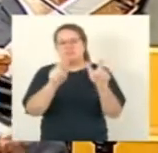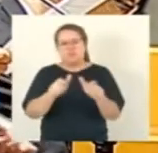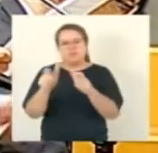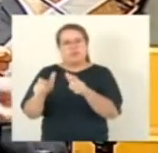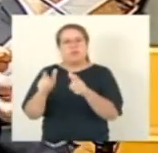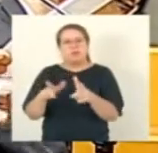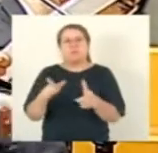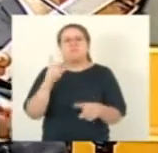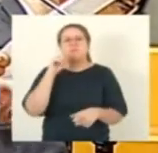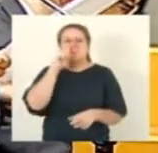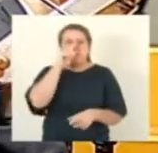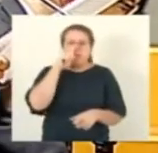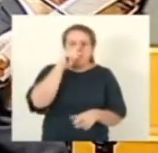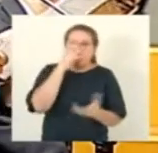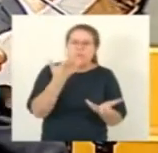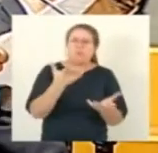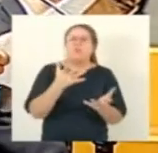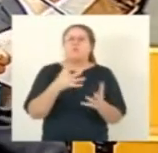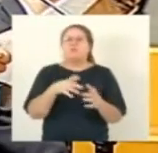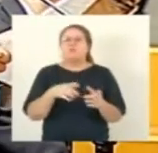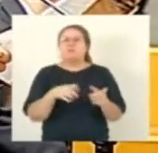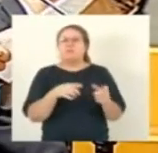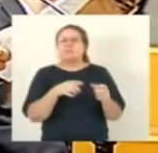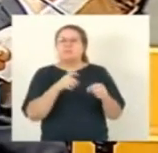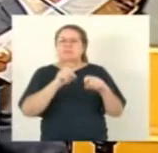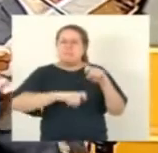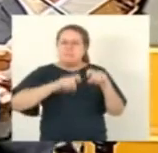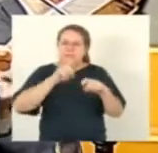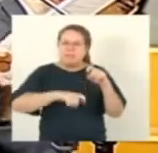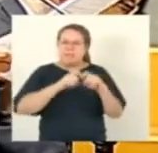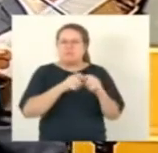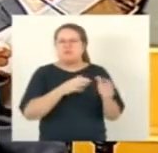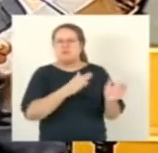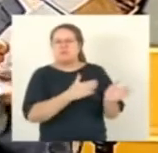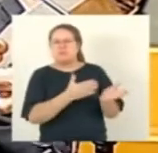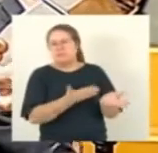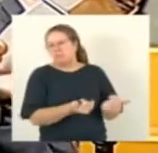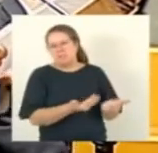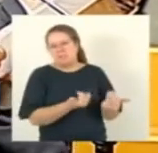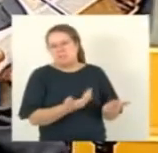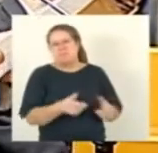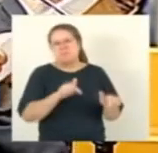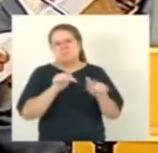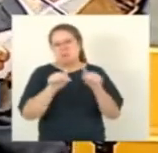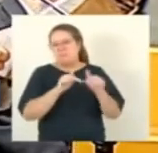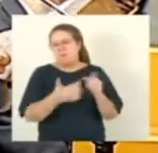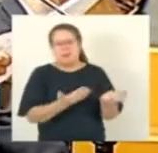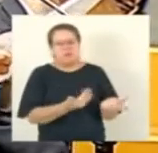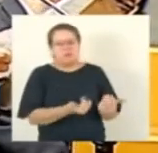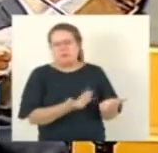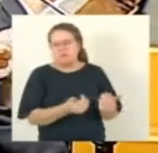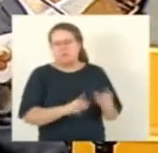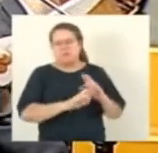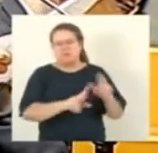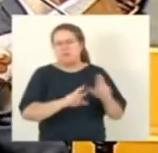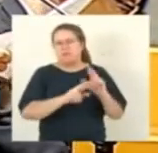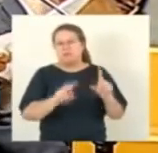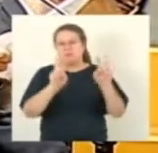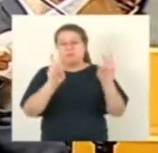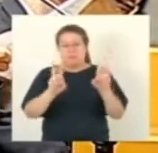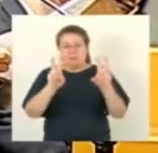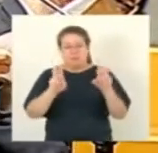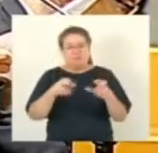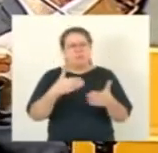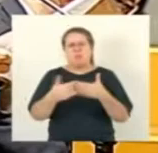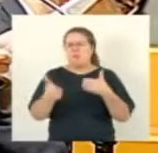erotização, sexualização infantil, violência contra crianças e adolescentes, trabalho infantil, seja em teatros, cinemas,